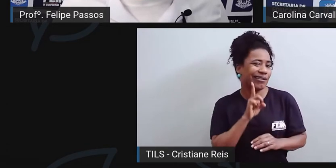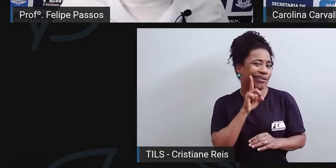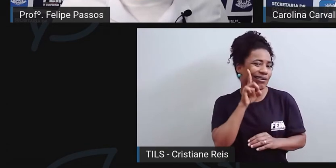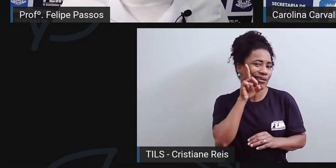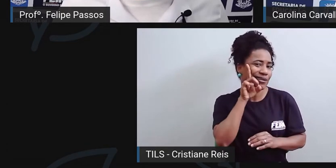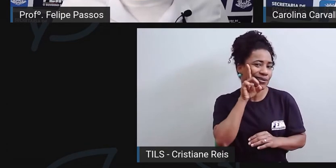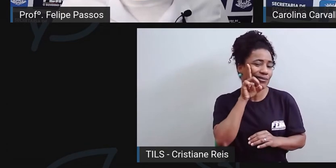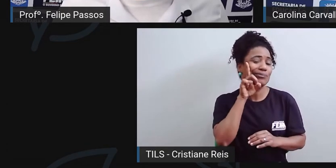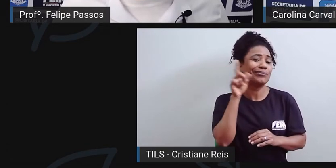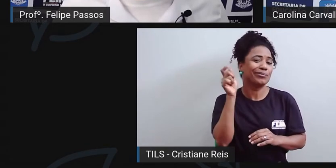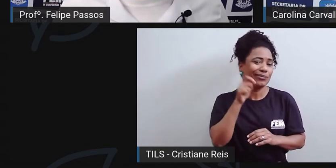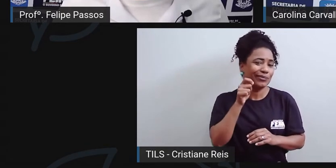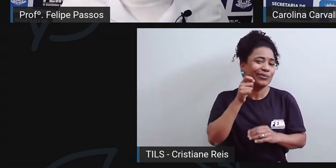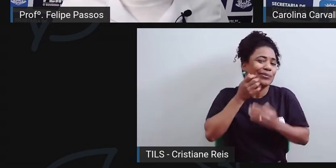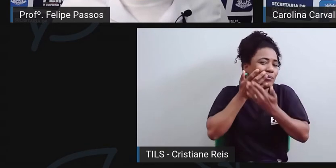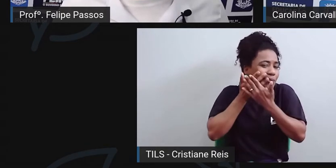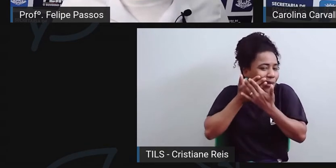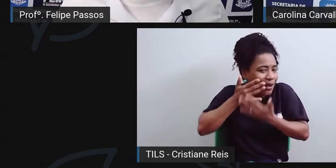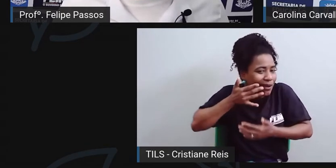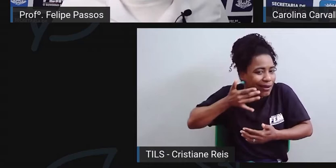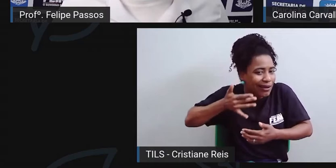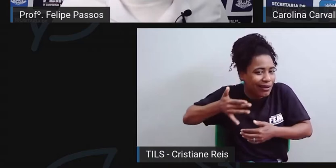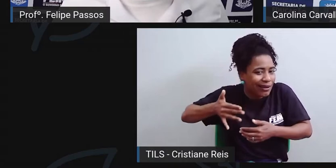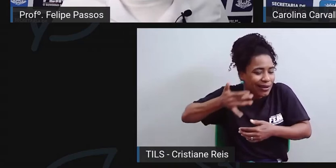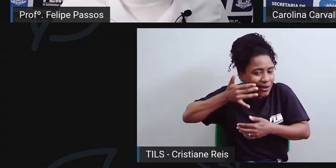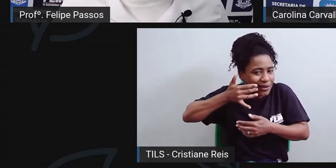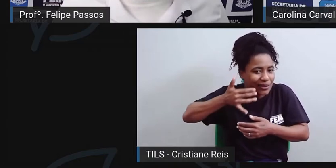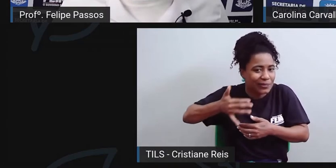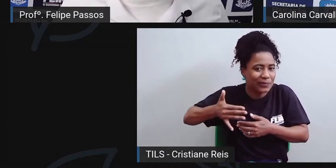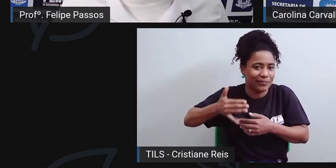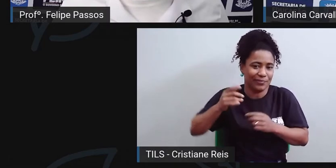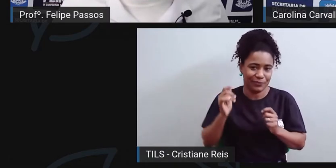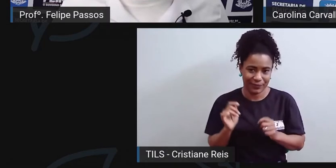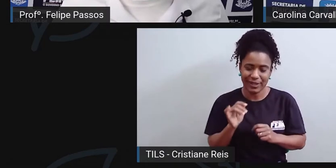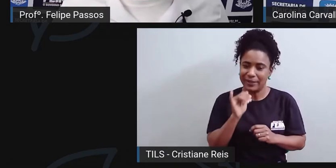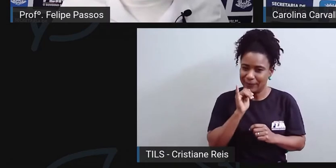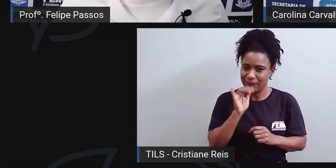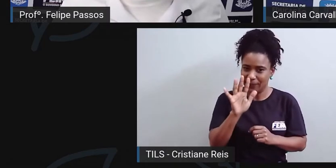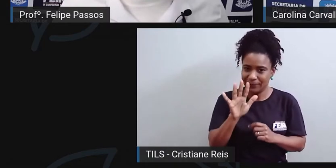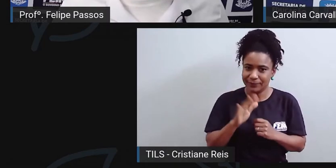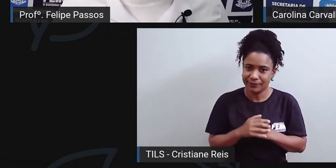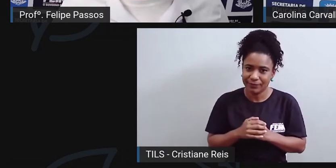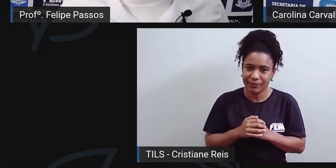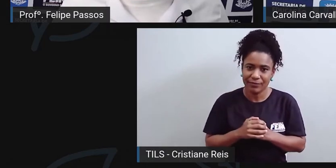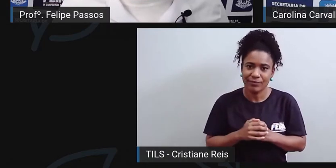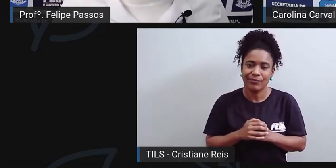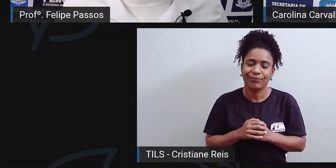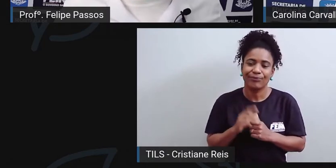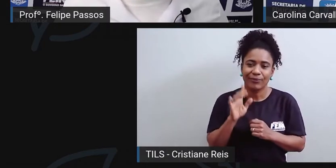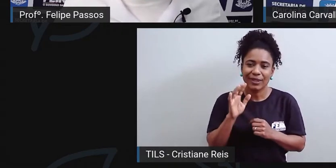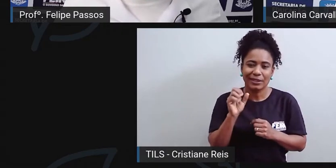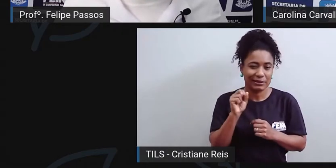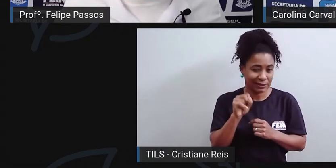podem interferir na saúde geral à medida que, por exemplo, se você tem um dente com